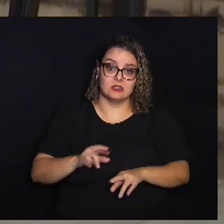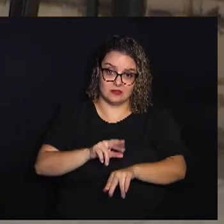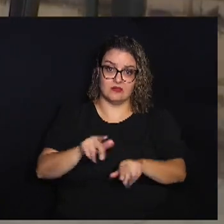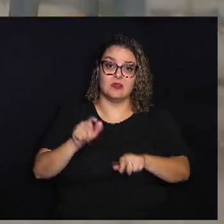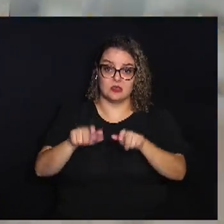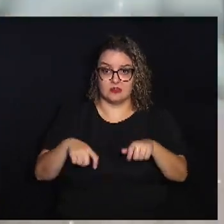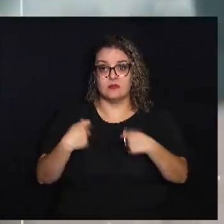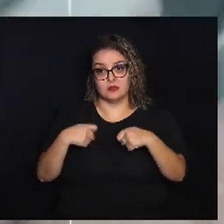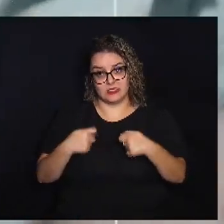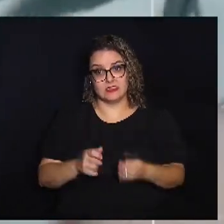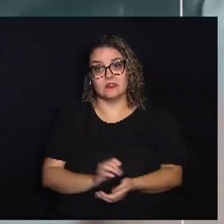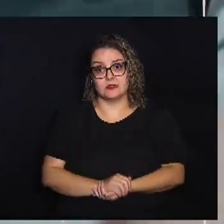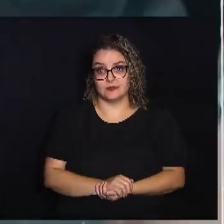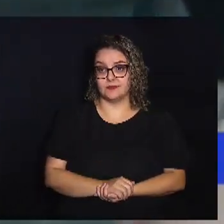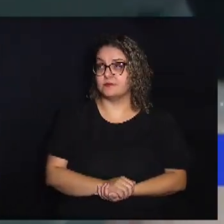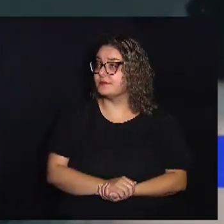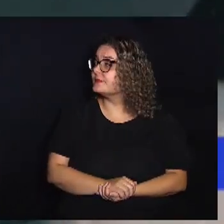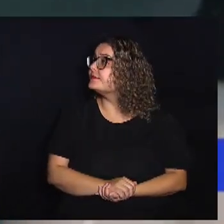necessitada